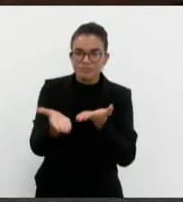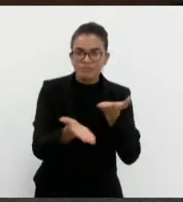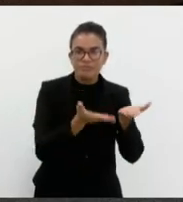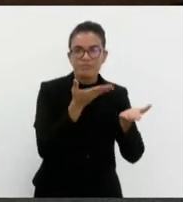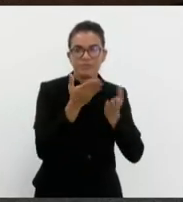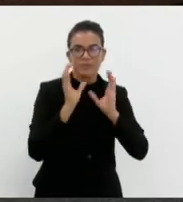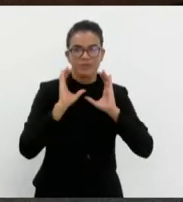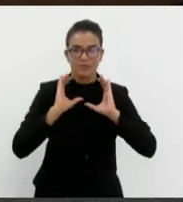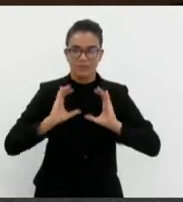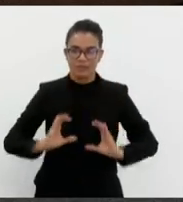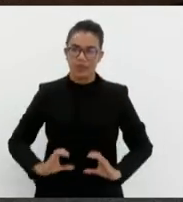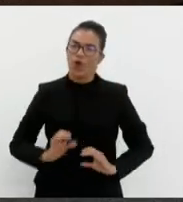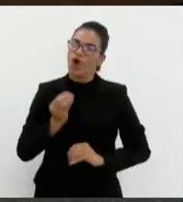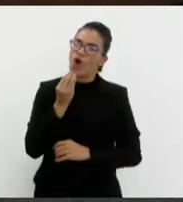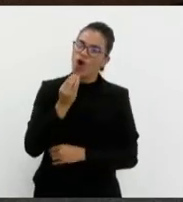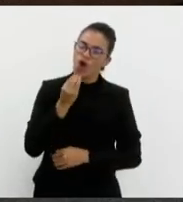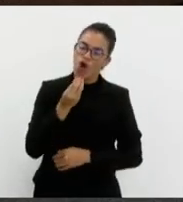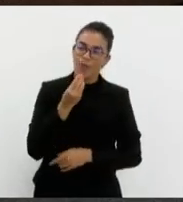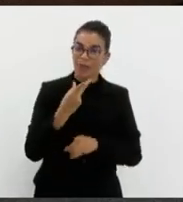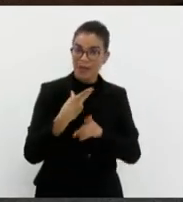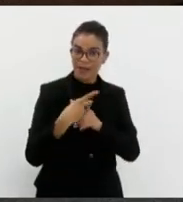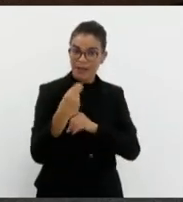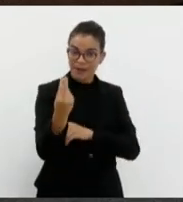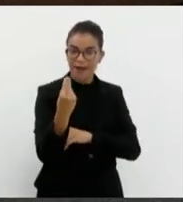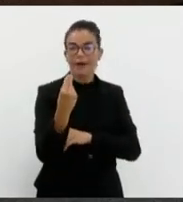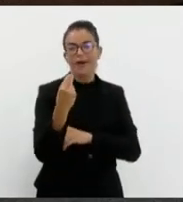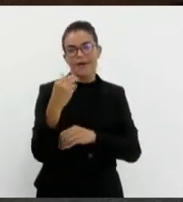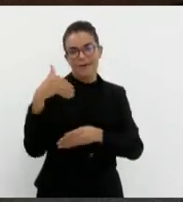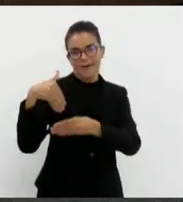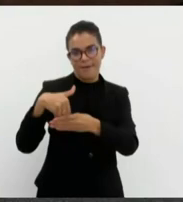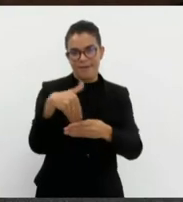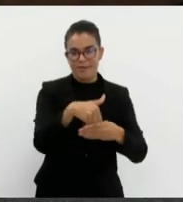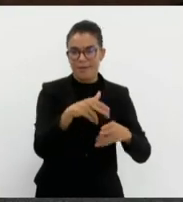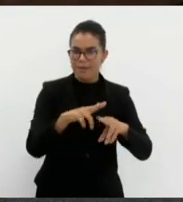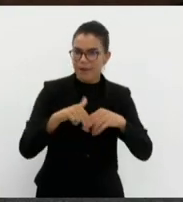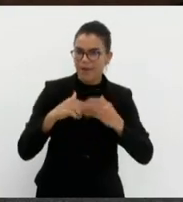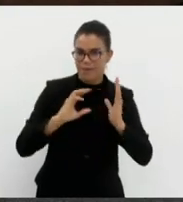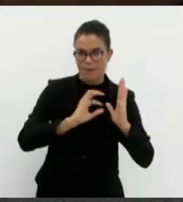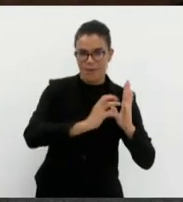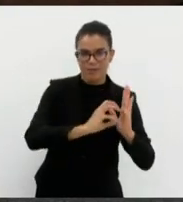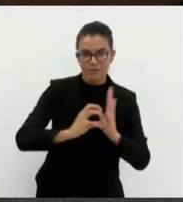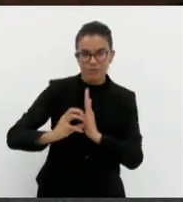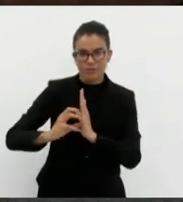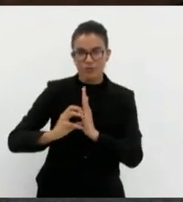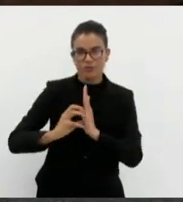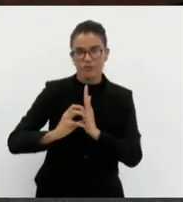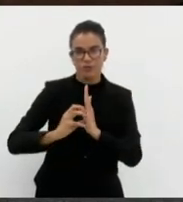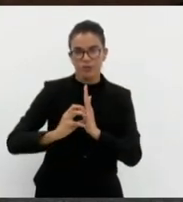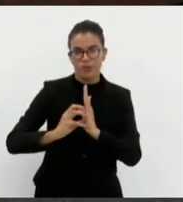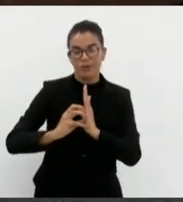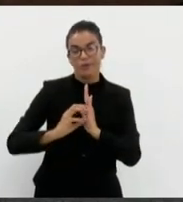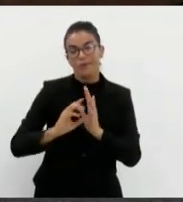Está certo que é eleito por um partido, por uma corrente, mas eu acho que essa